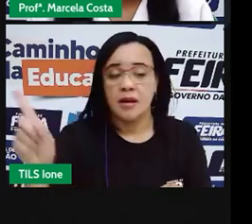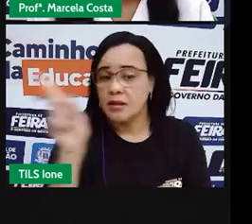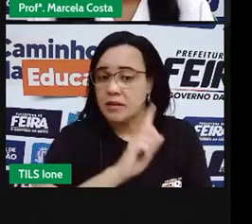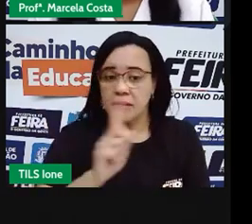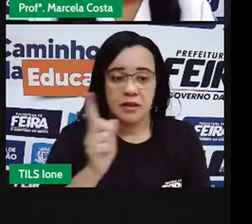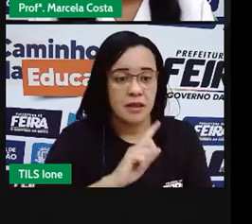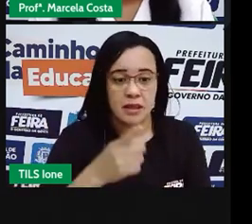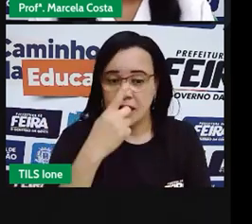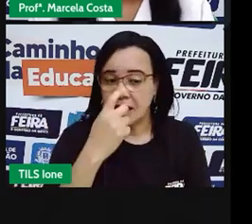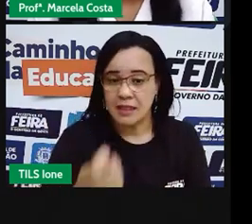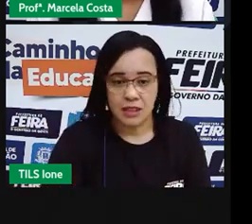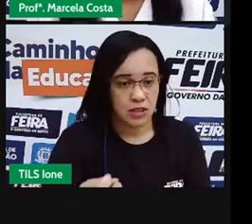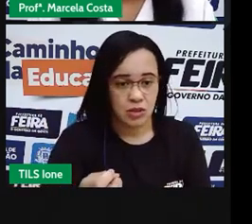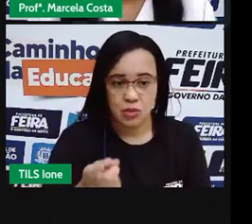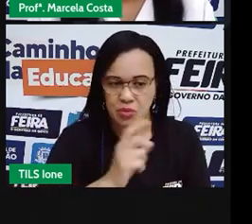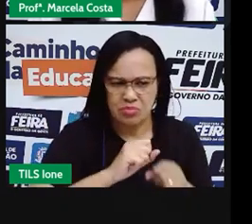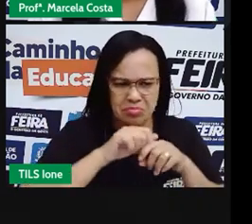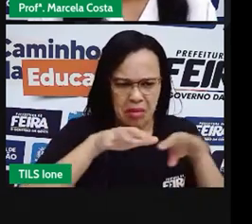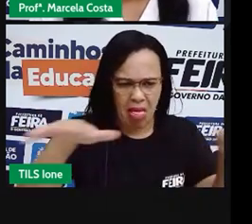na rua.